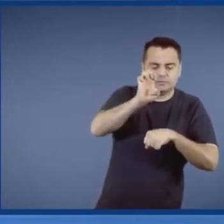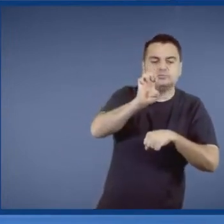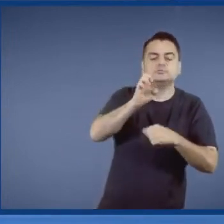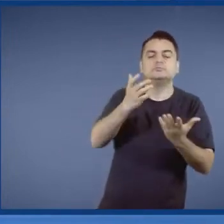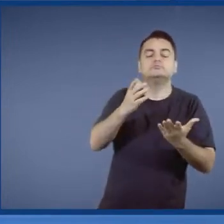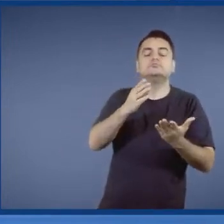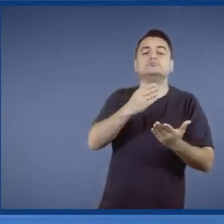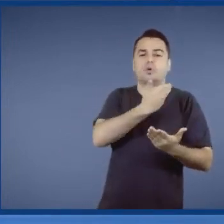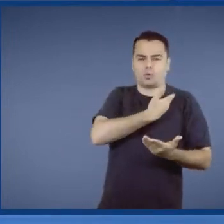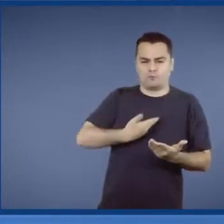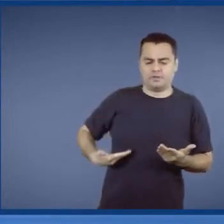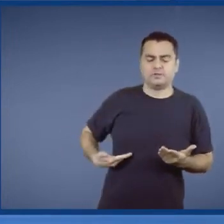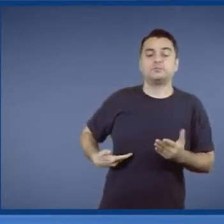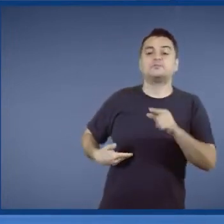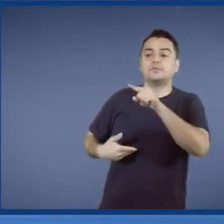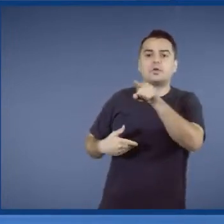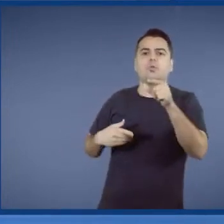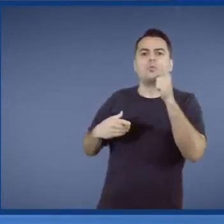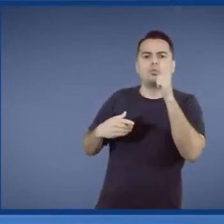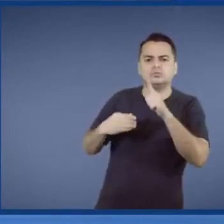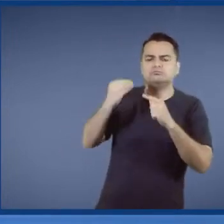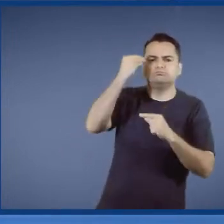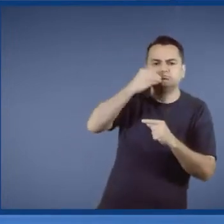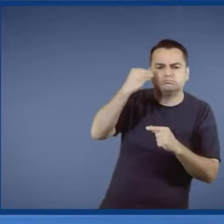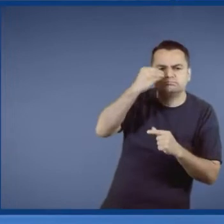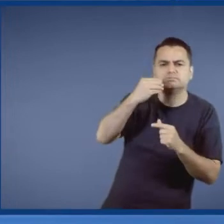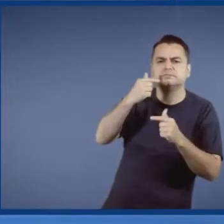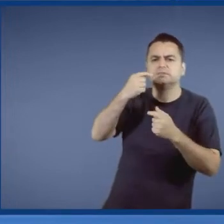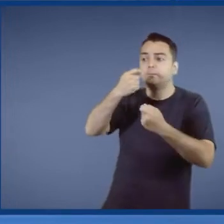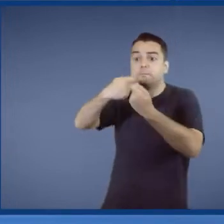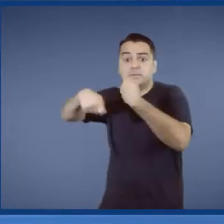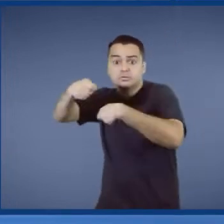de gente profissional, gente de carreira com gente de mercado.